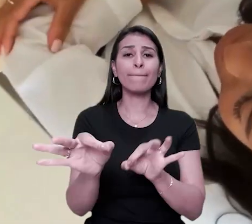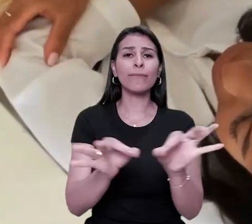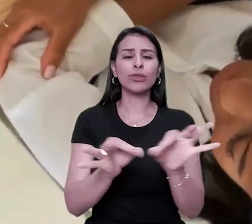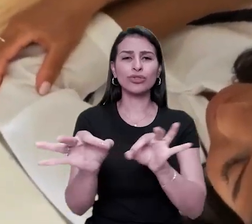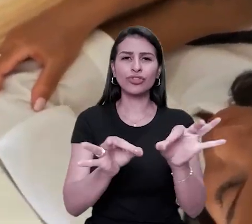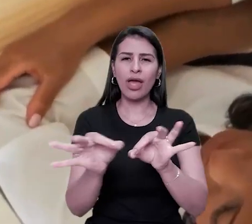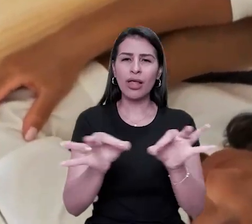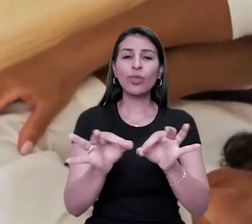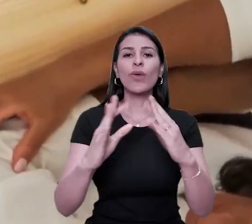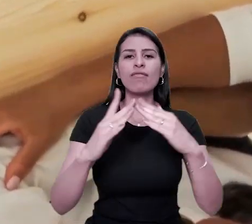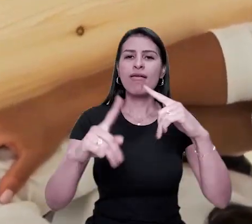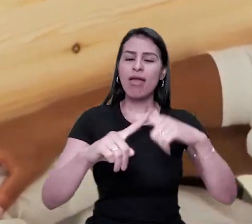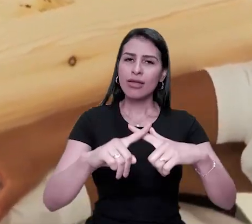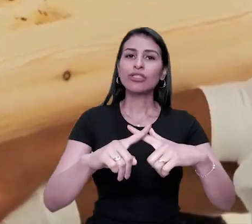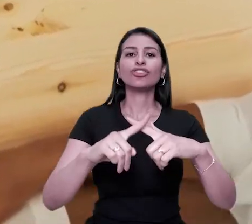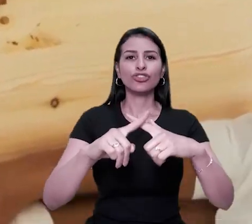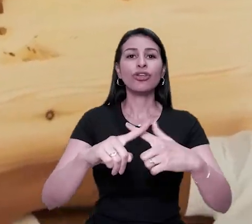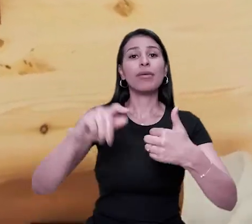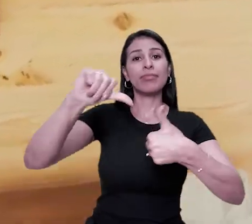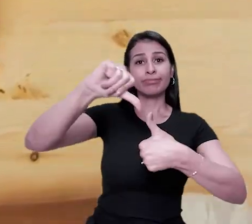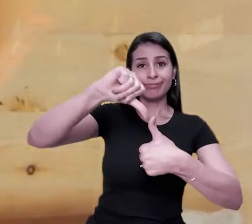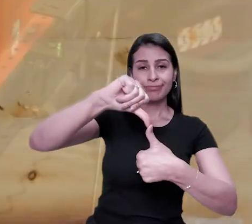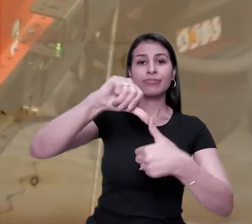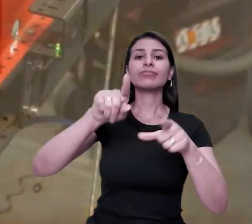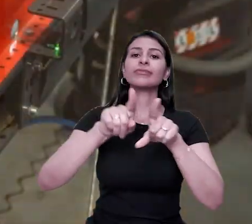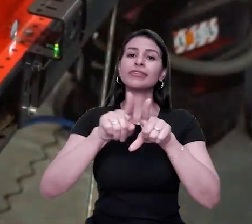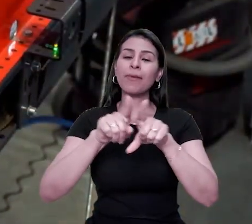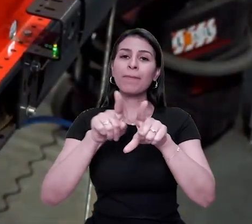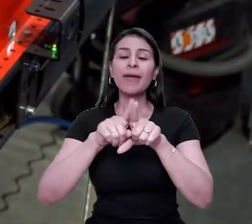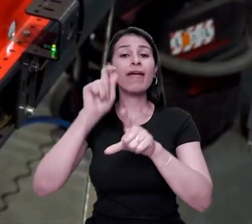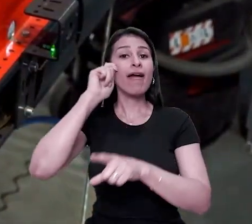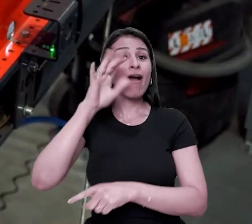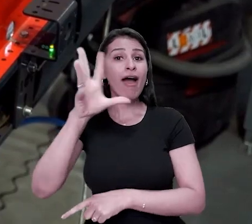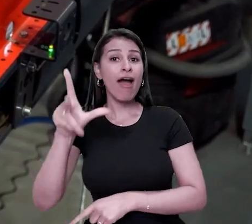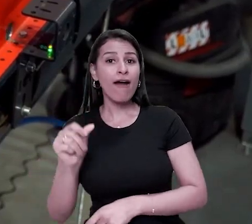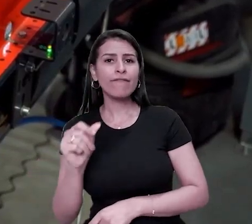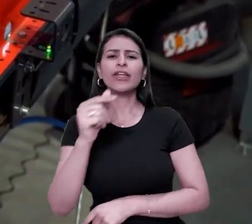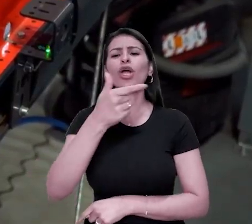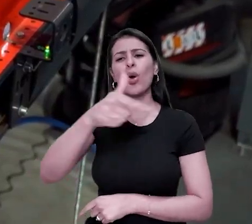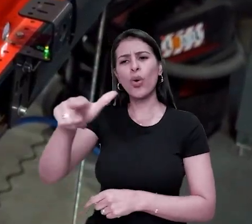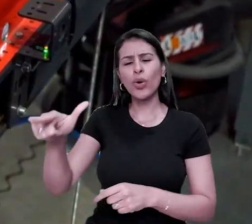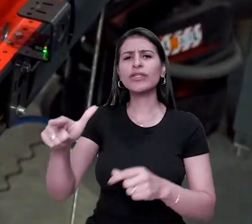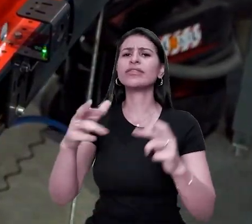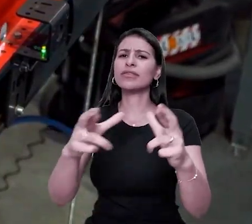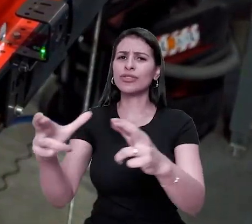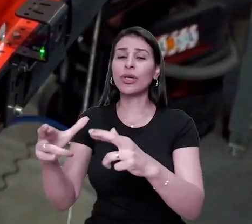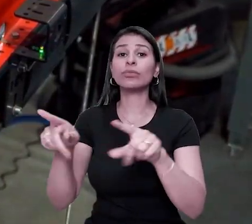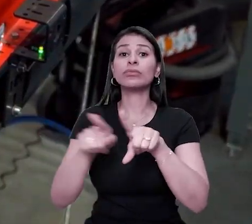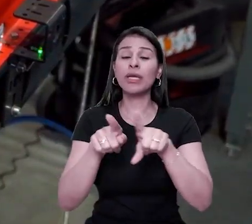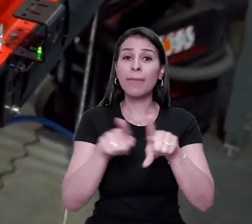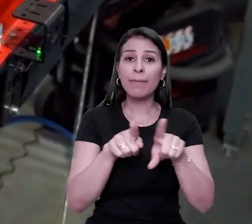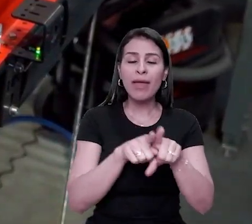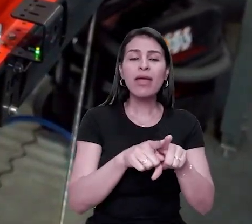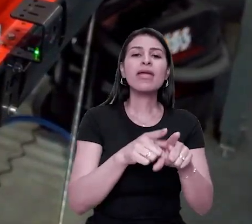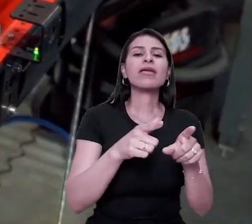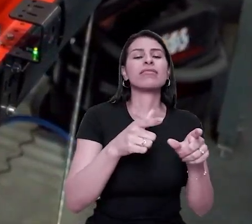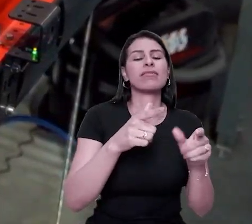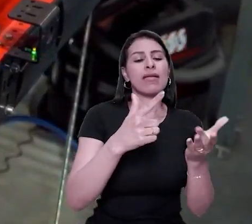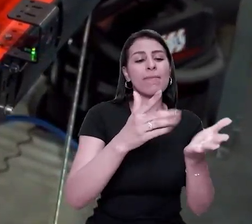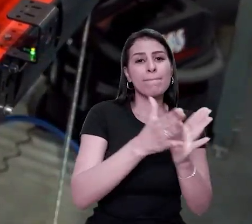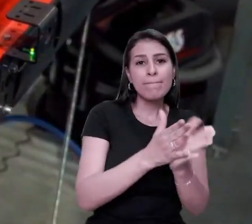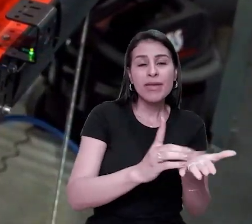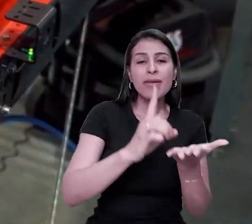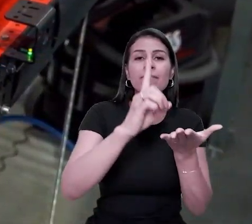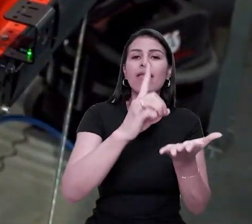na América Central, África e em outras regiões, além de enviar literatura em língua portuguesa para igrejas em